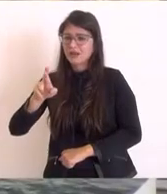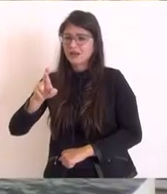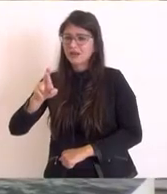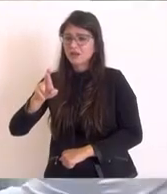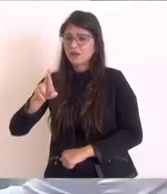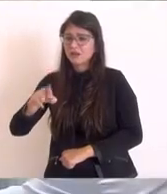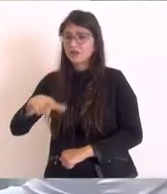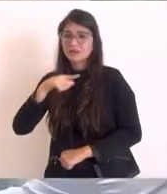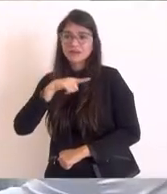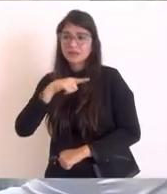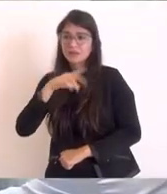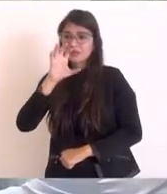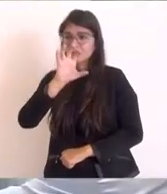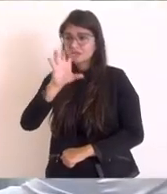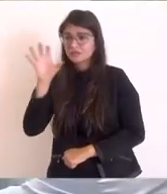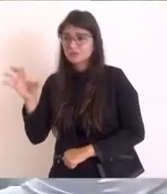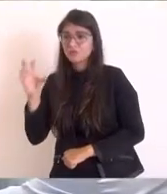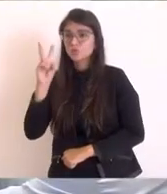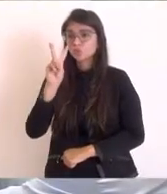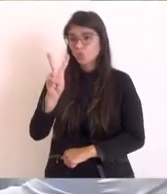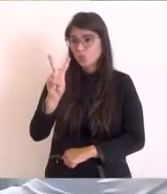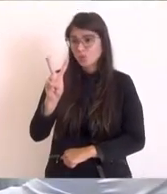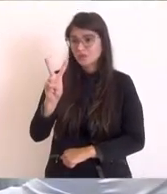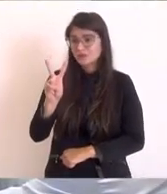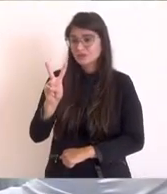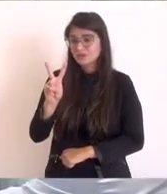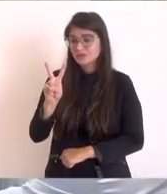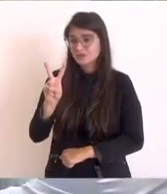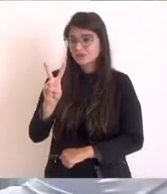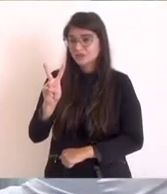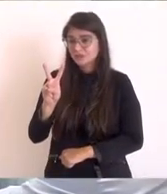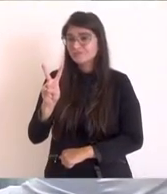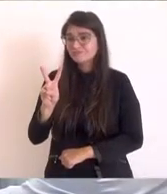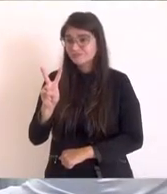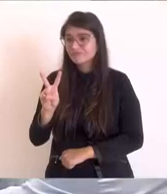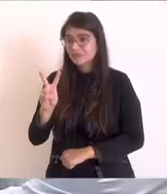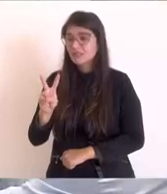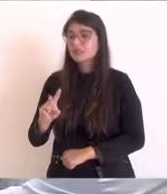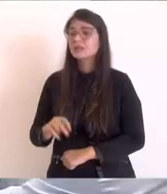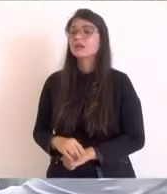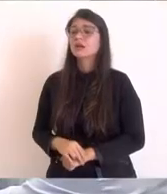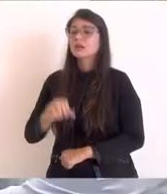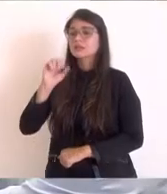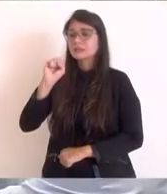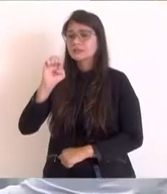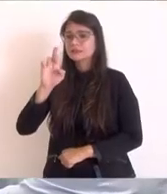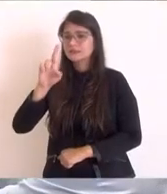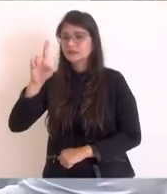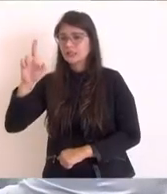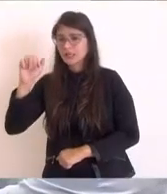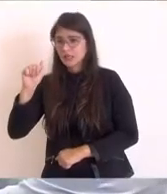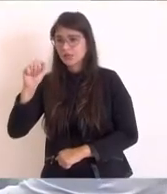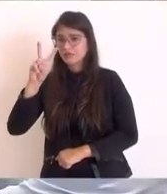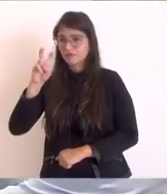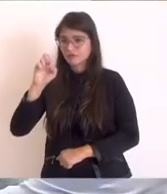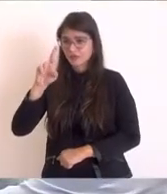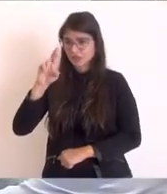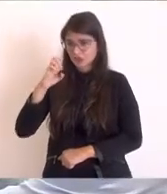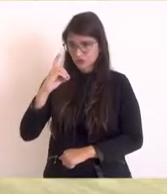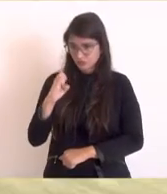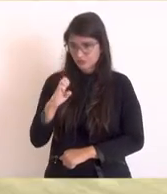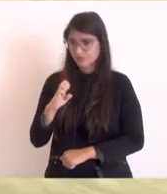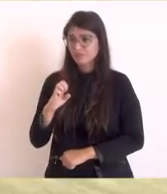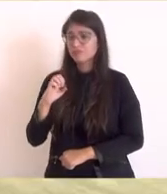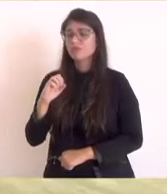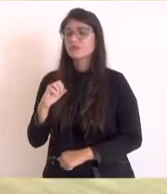duas regiões turísticas do estado do Rio, Serra Verde Imperial e Costa do Sol. Nós precisamos de investimento nessa região.